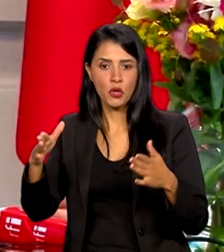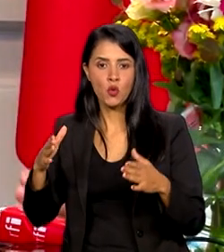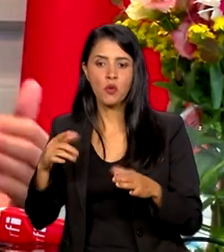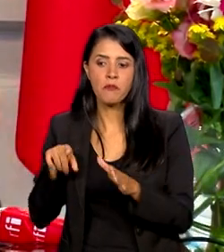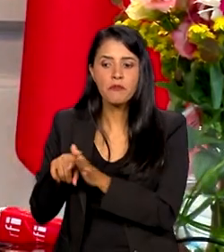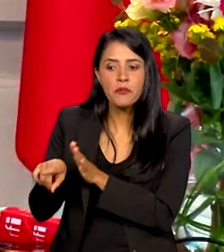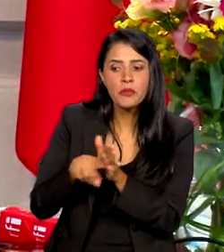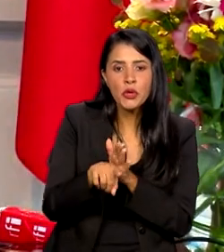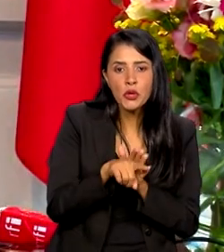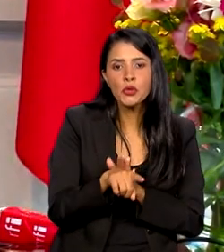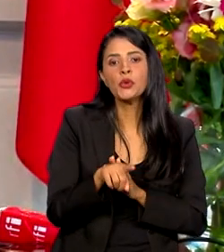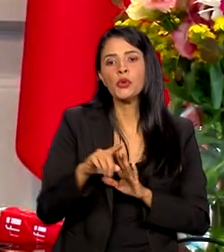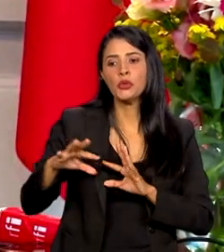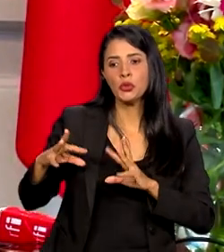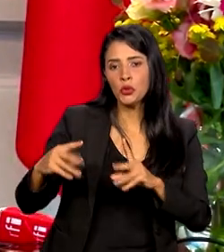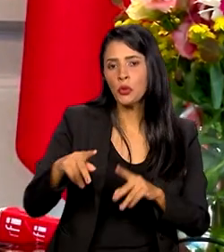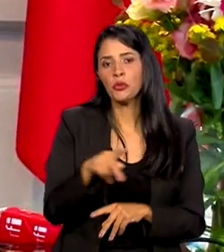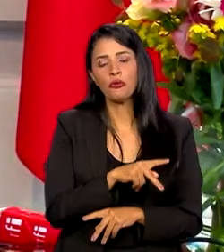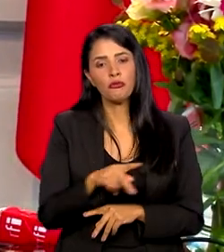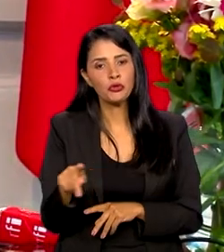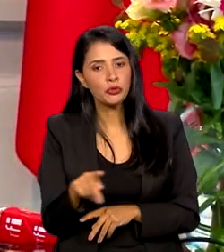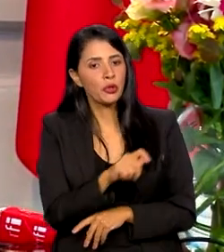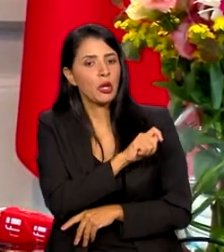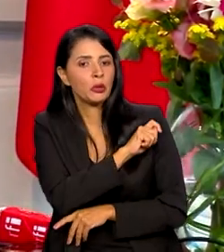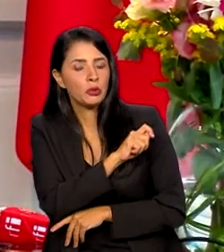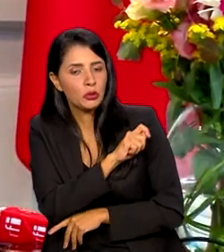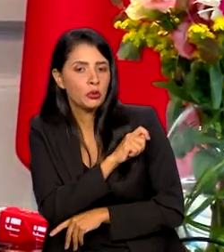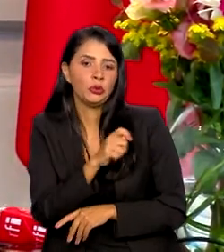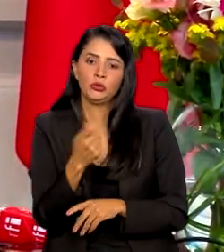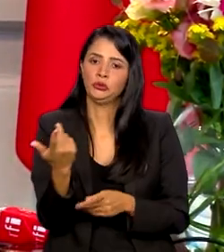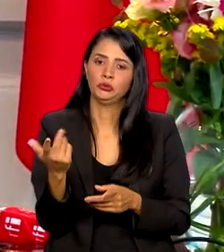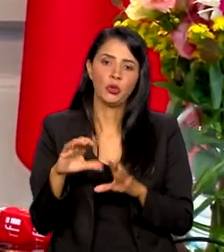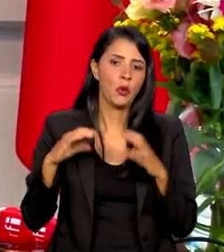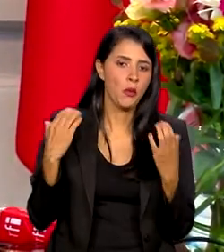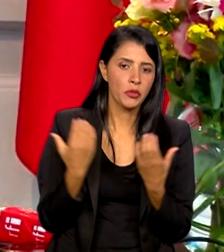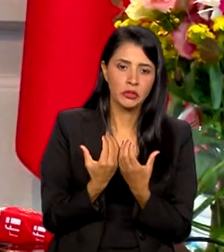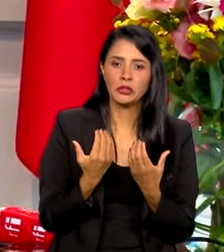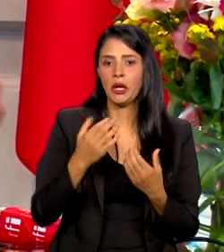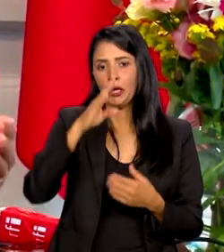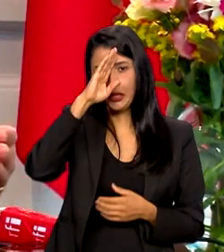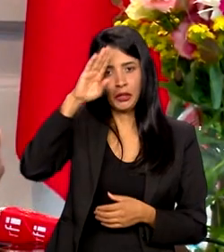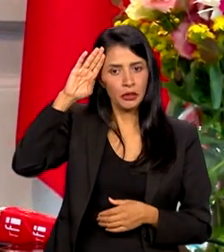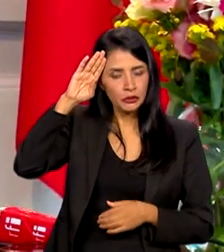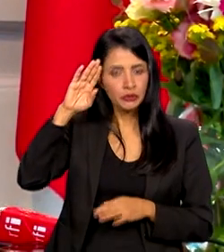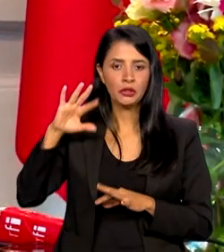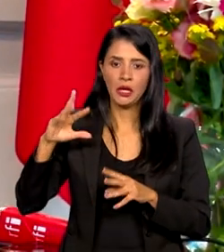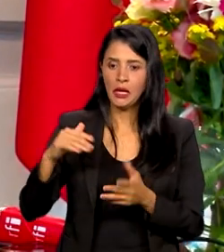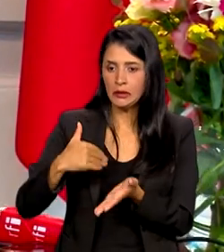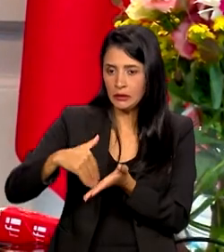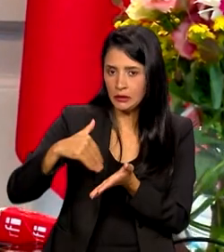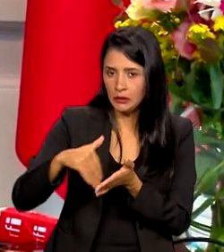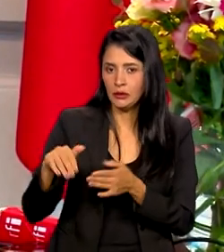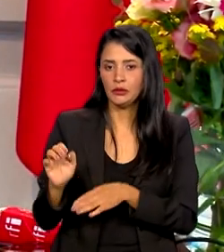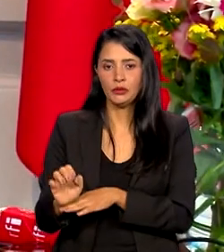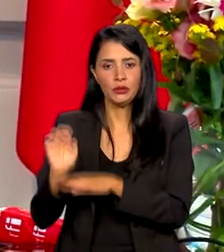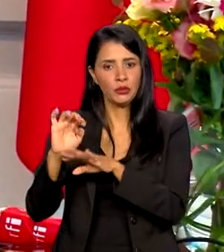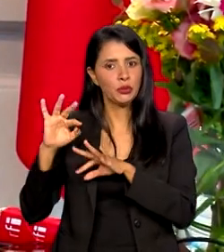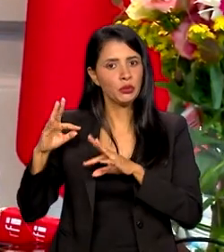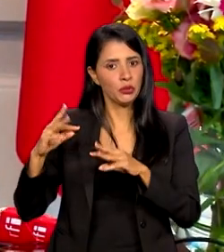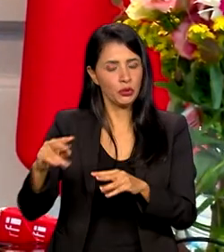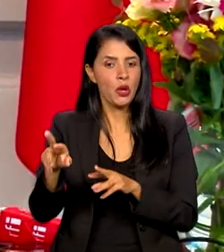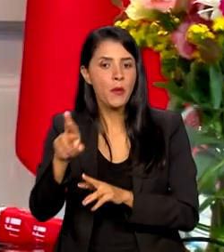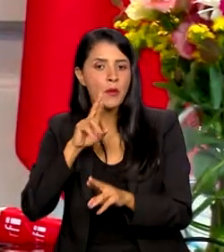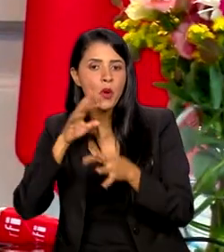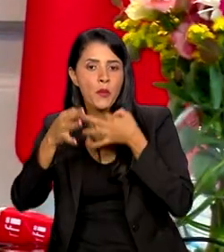professores, ouvindo a comunidade acadêmica, ouvindo estudantes, ouvindo secretários estaduais, aliás, também